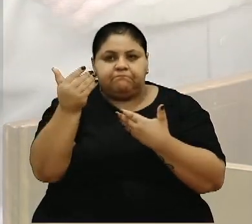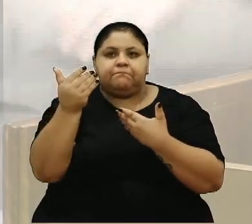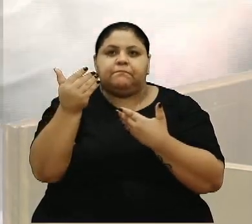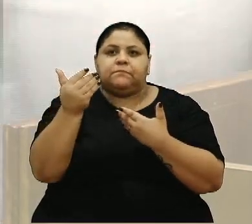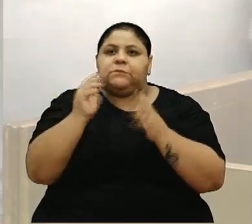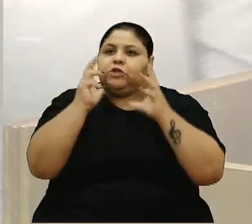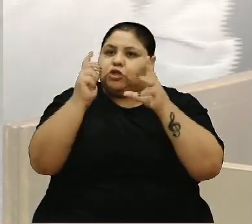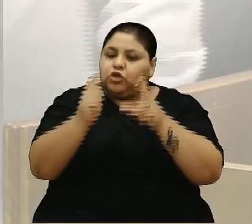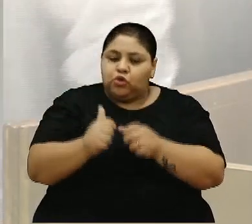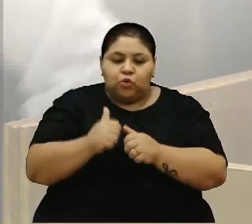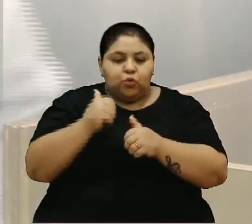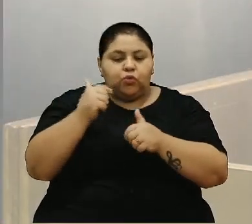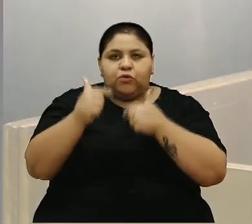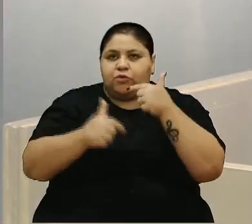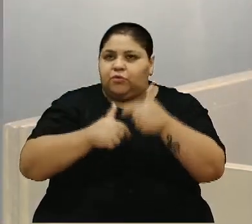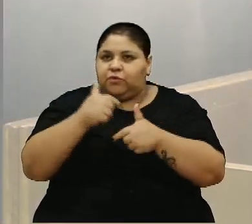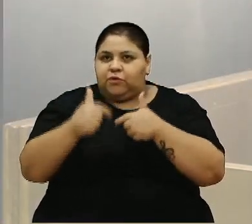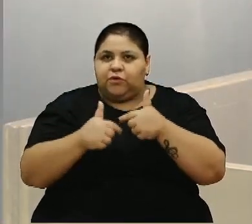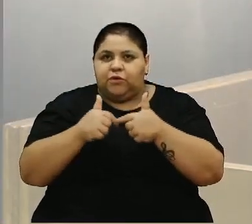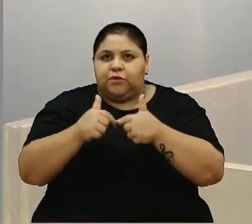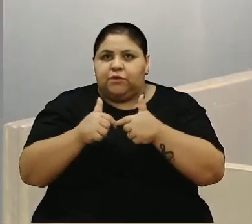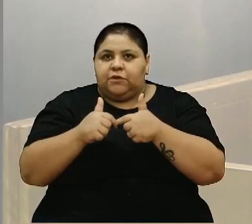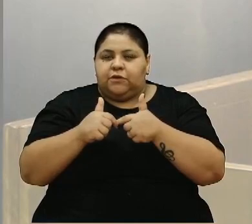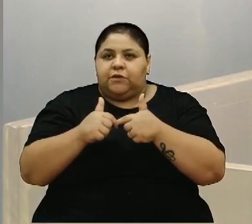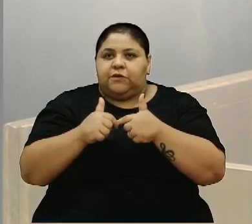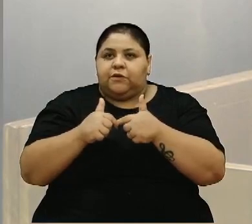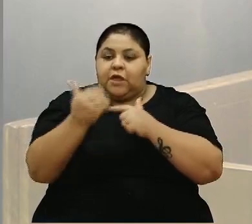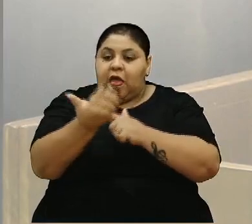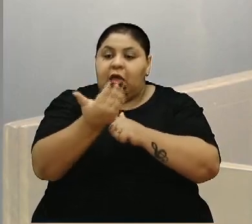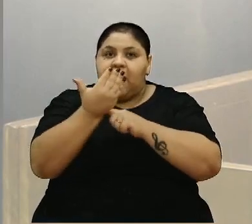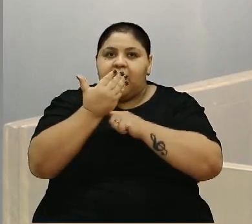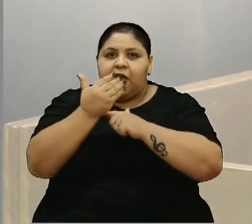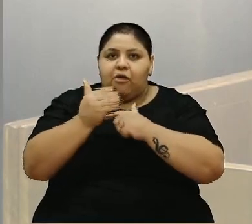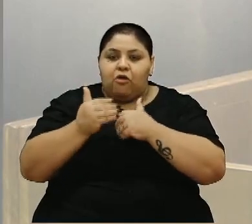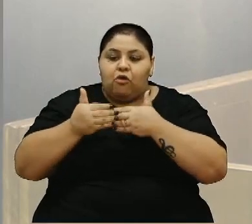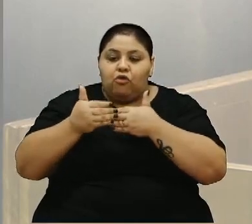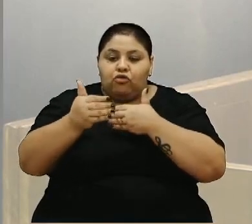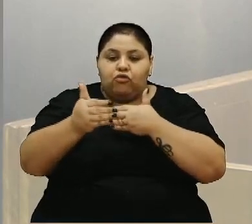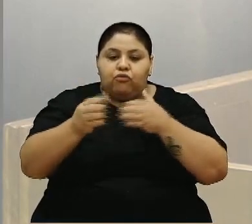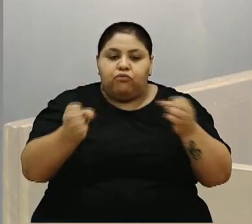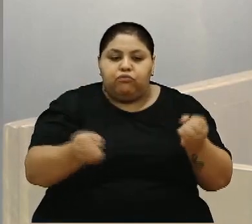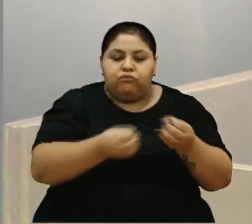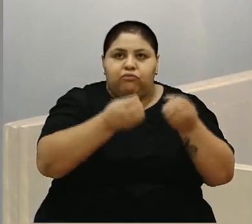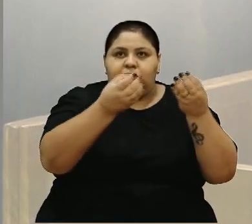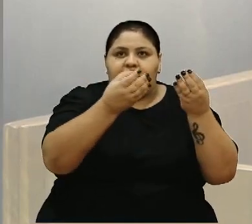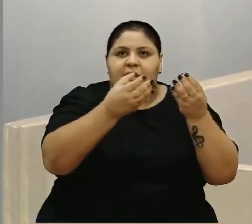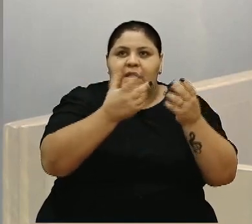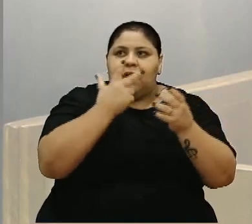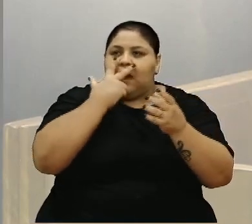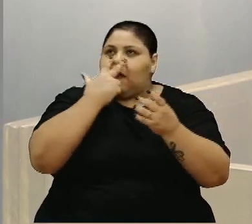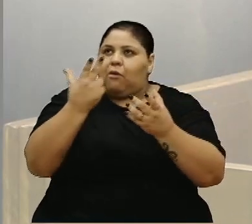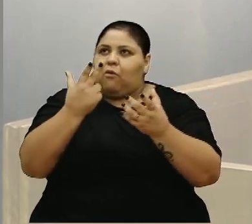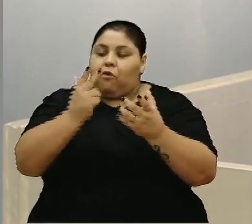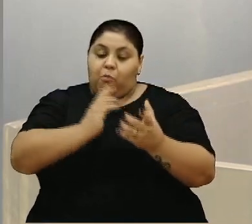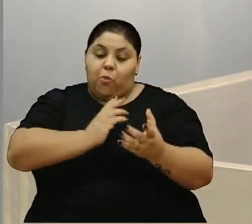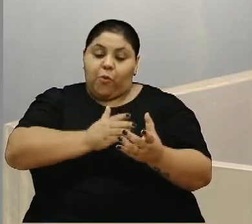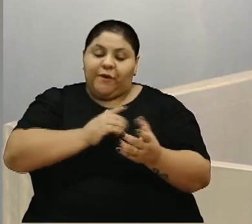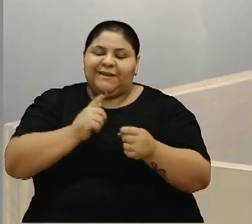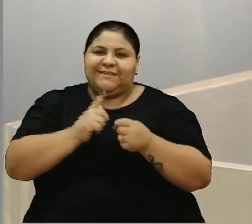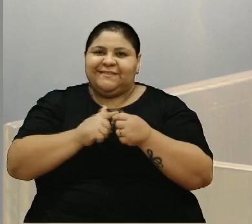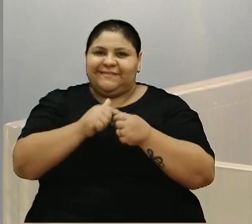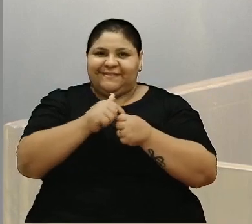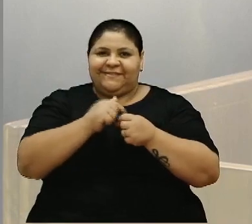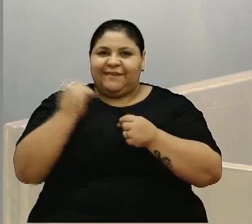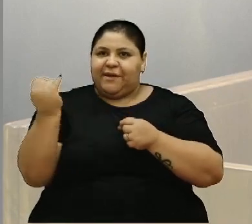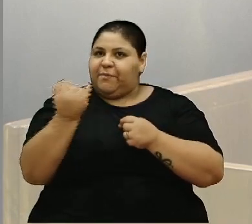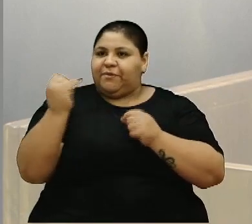empenho de vocês, todo o auxílio que vocês tiveram conosco durante a festa. A festa, ela é o coração da nossa cidade, ela é muito importante para todos